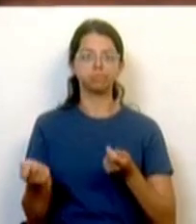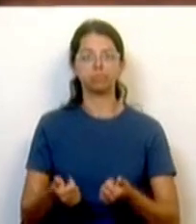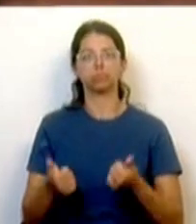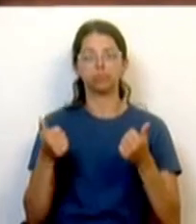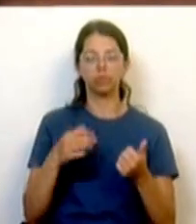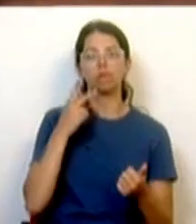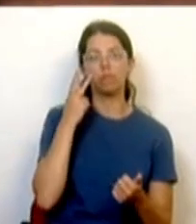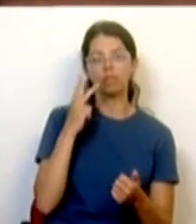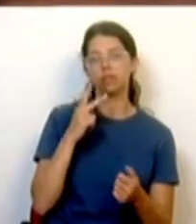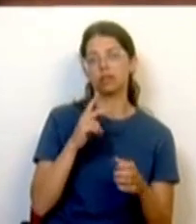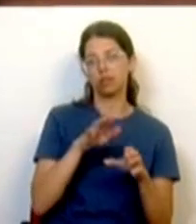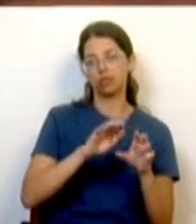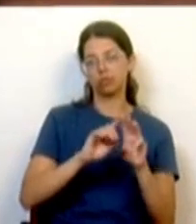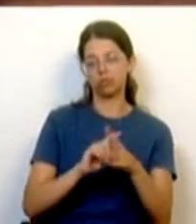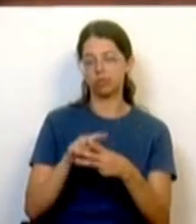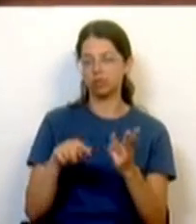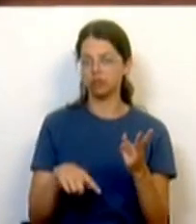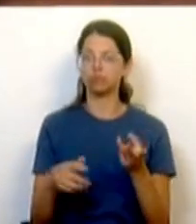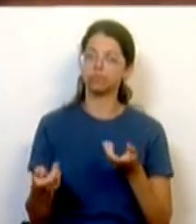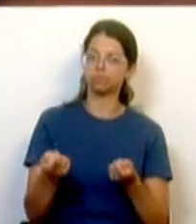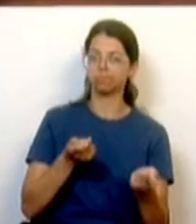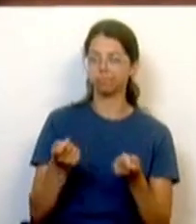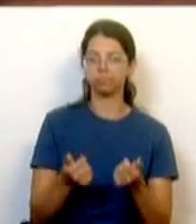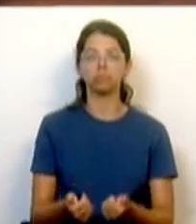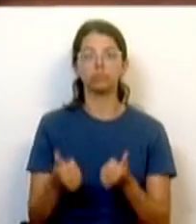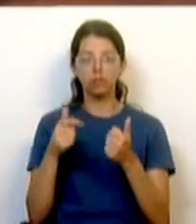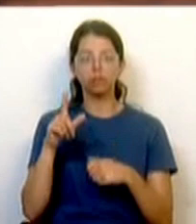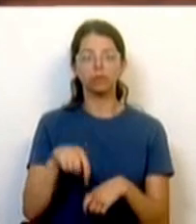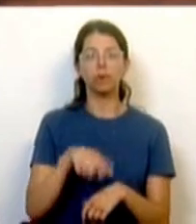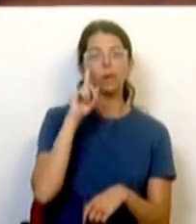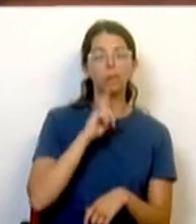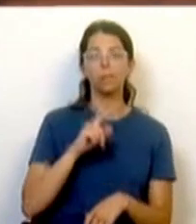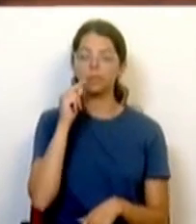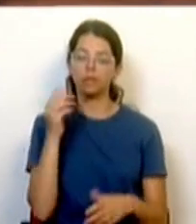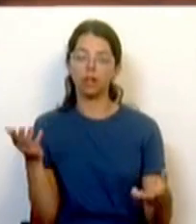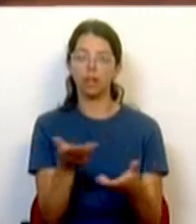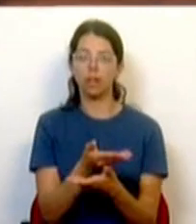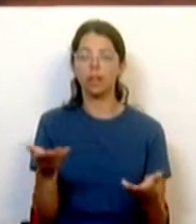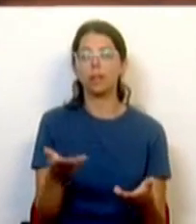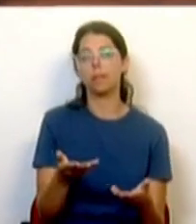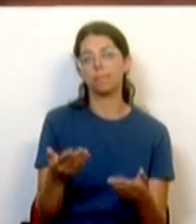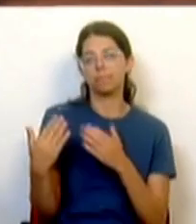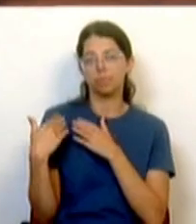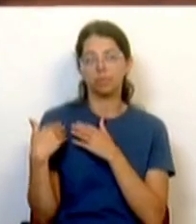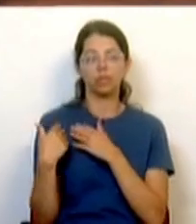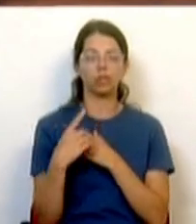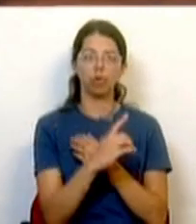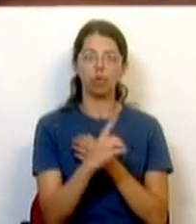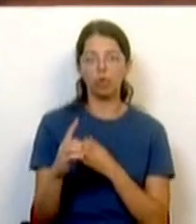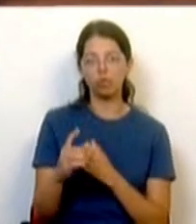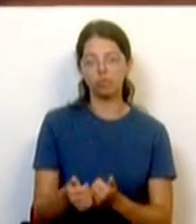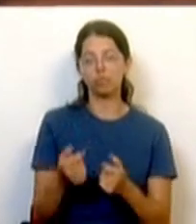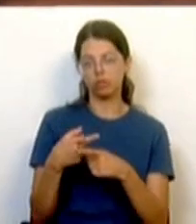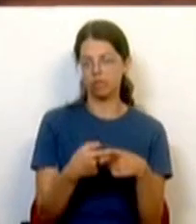familiar e profissional e melhor partilha entre homens e mulheres nas responsabilidades parentais.